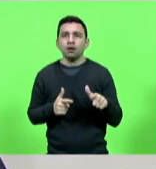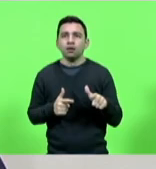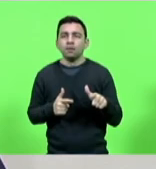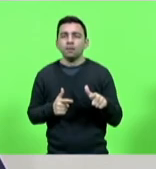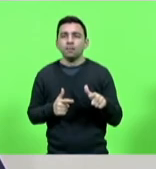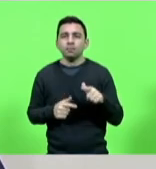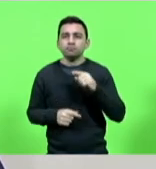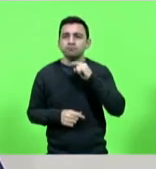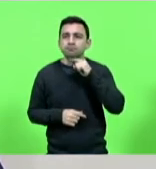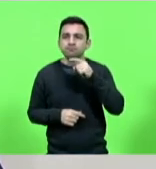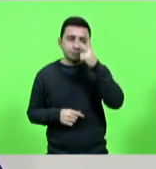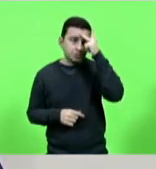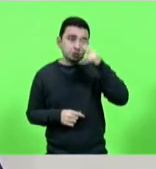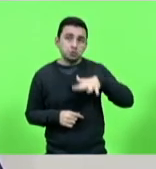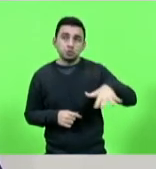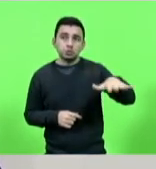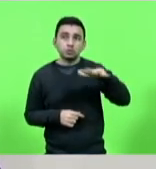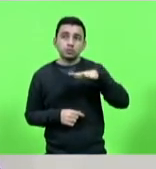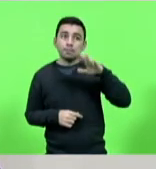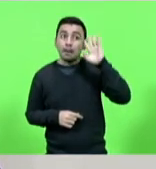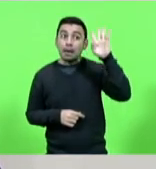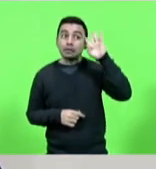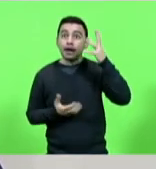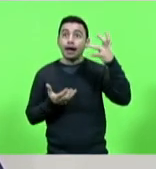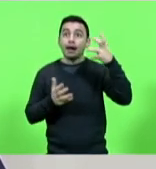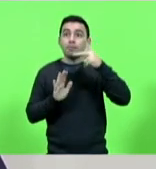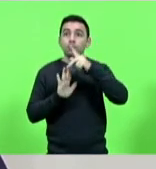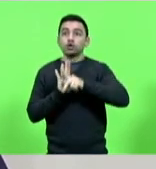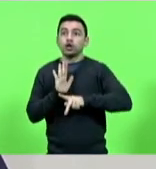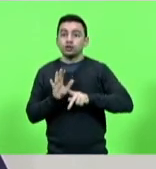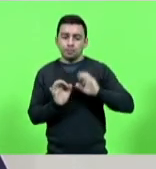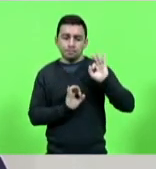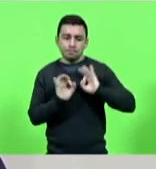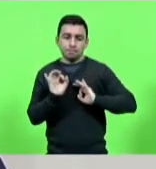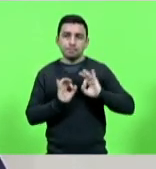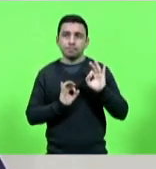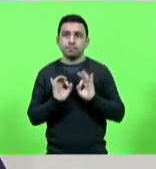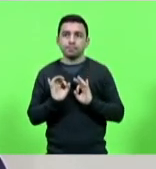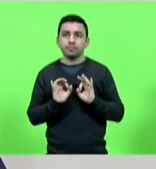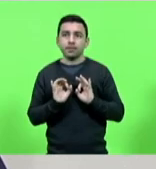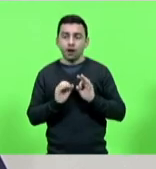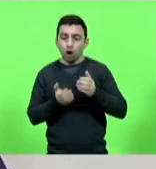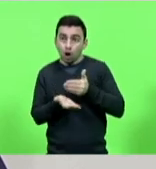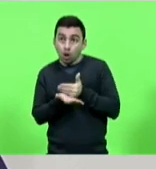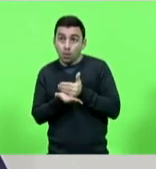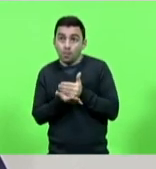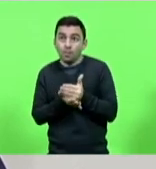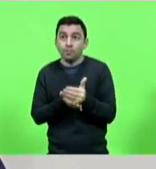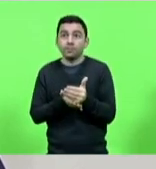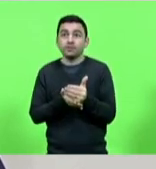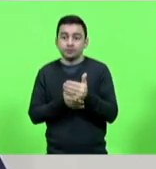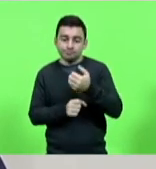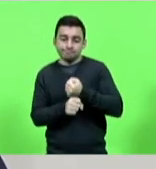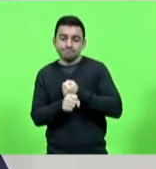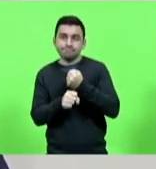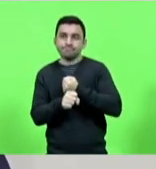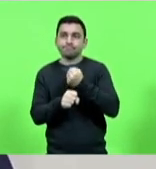pessoas quando pensam em fazer um projeto, elaboram o projeto, quando inicia a obra.